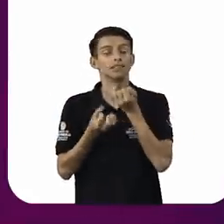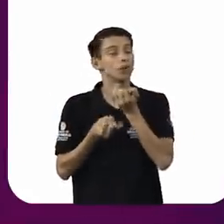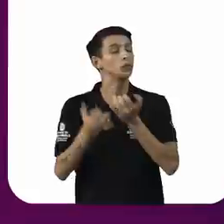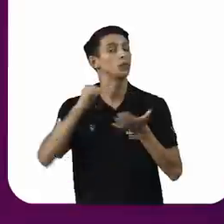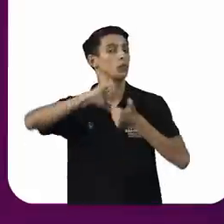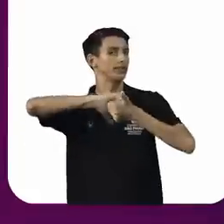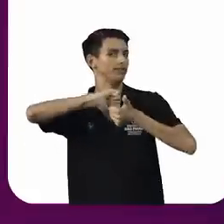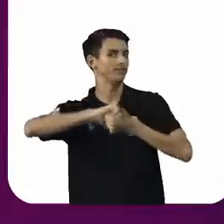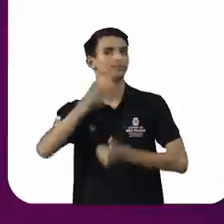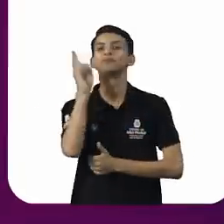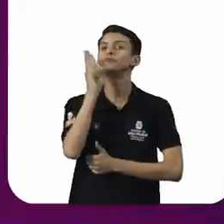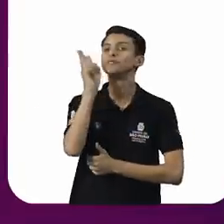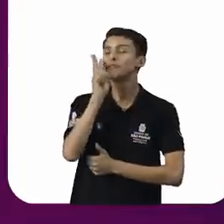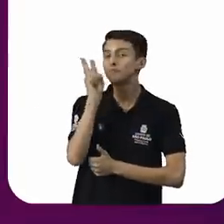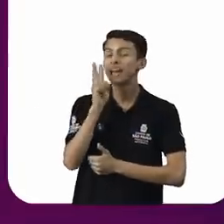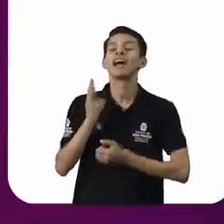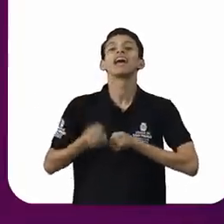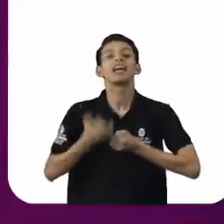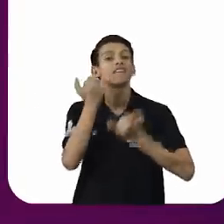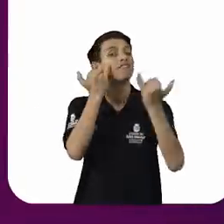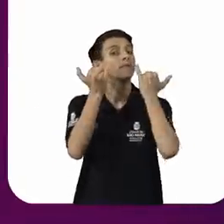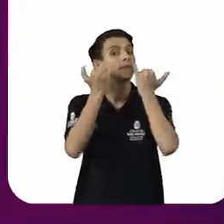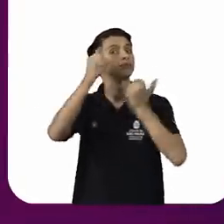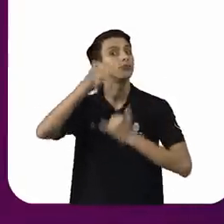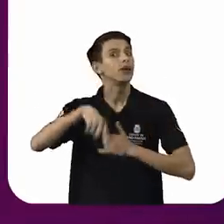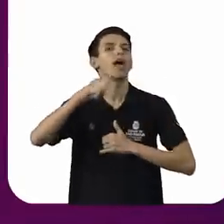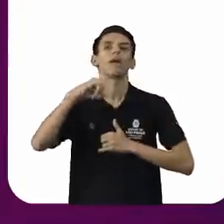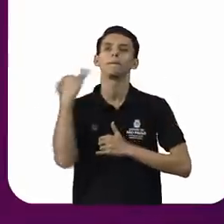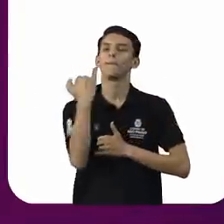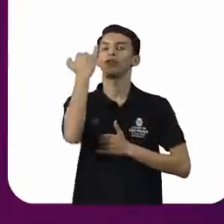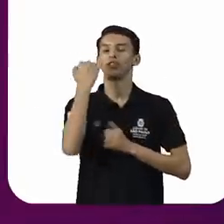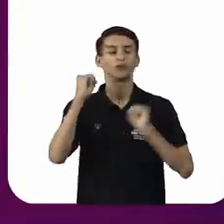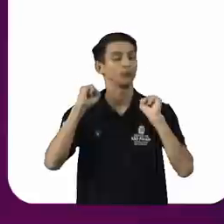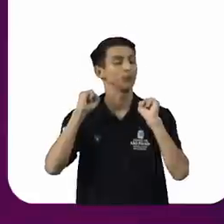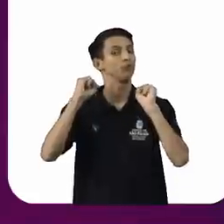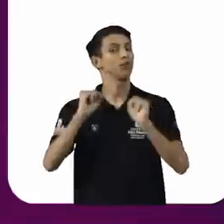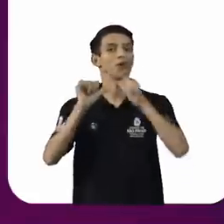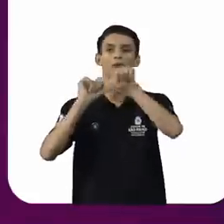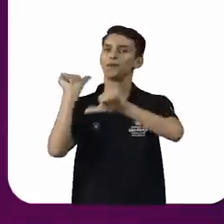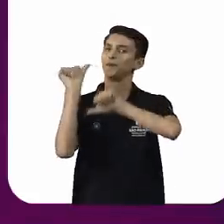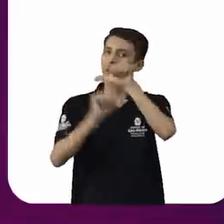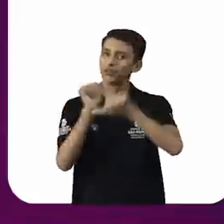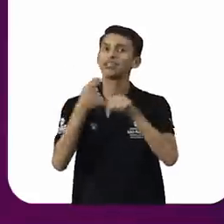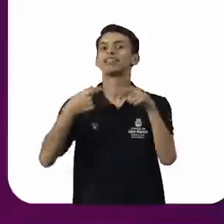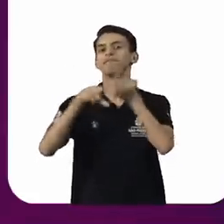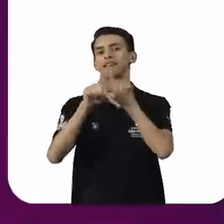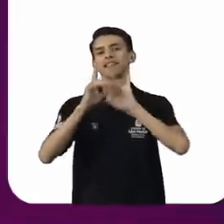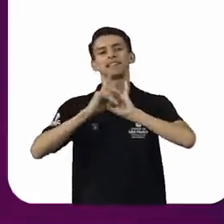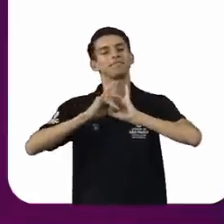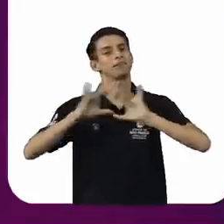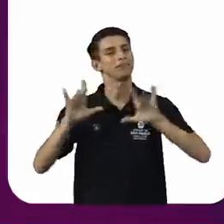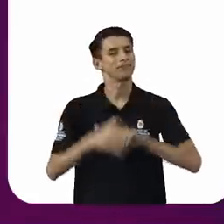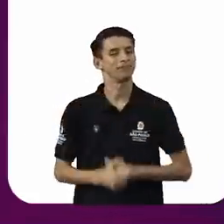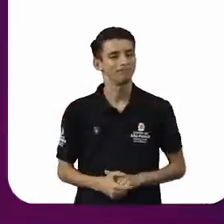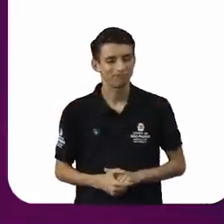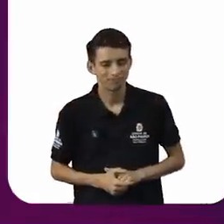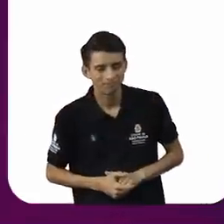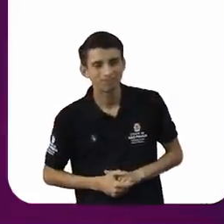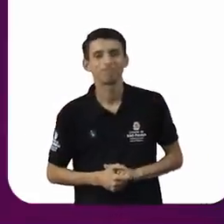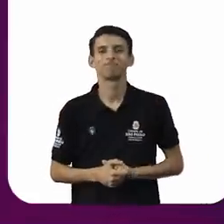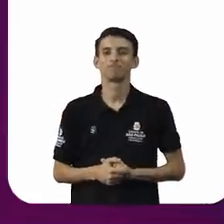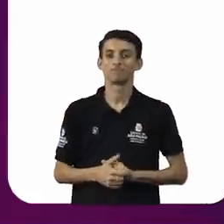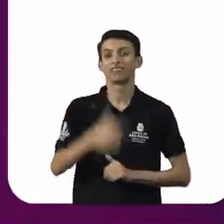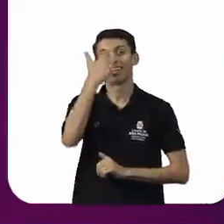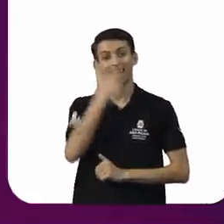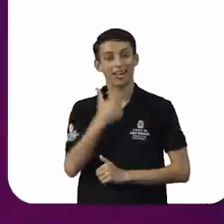informação é uma ferramenta poderosa, transformadora e libertadora. Muito bem, eu sou